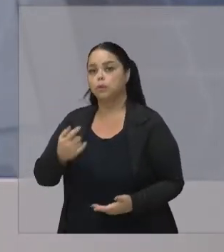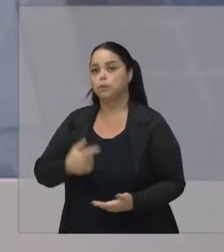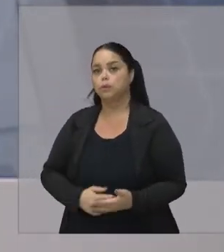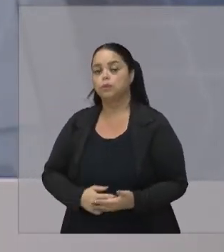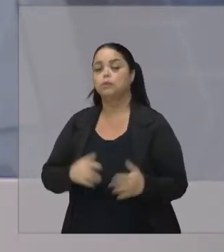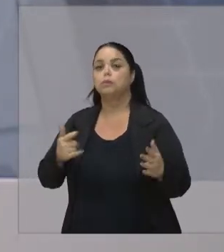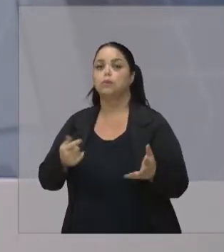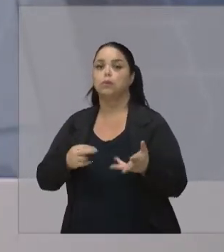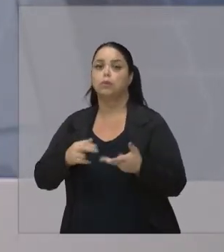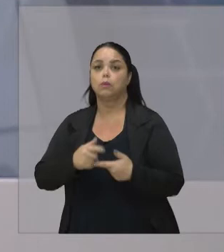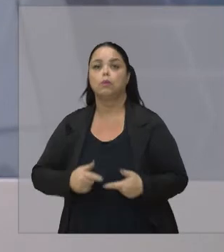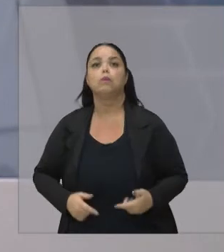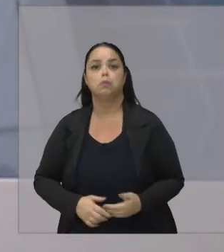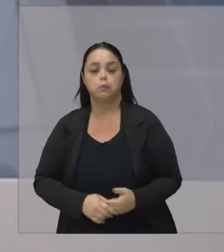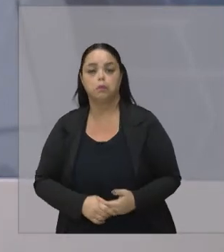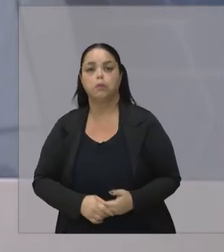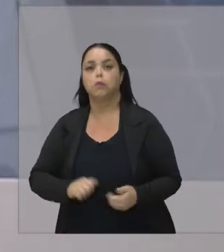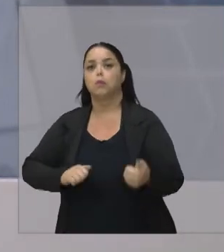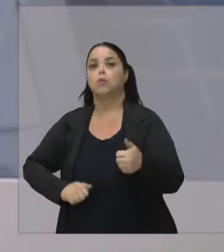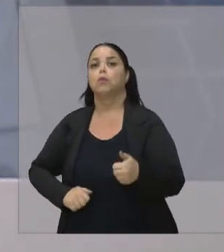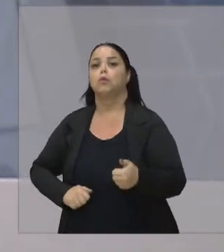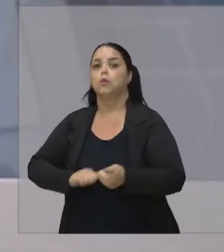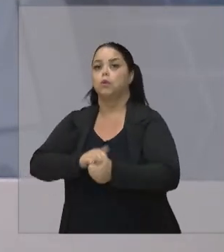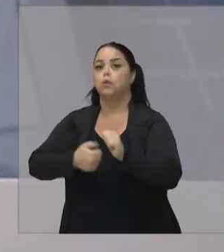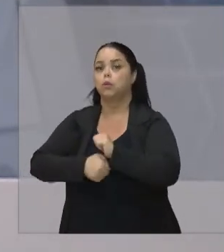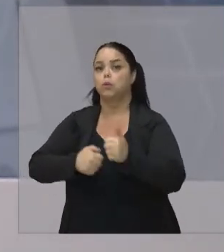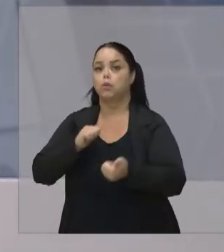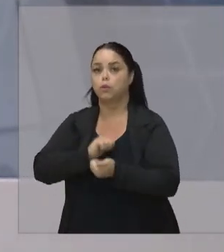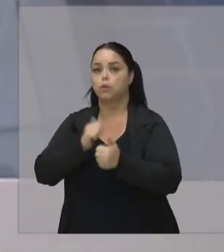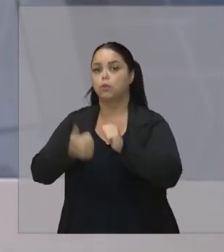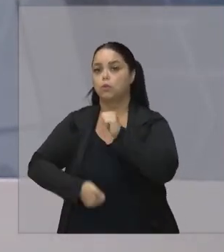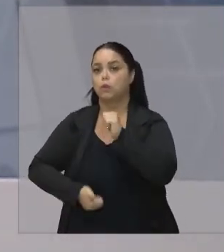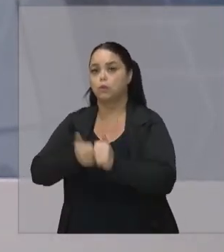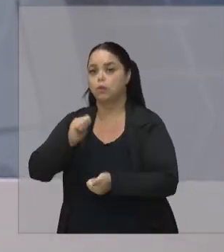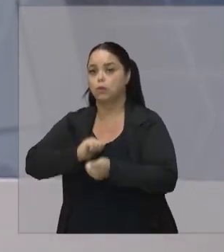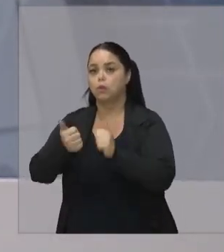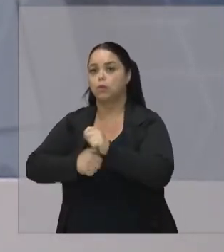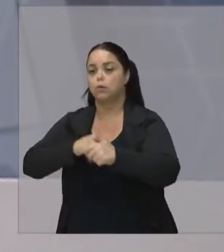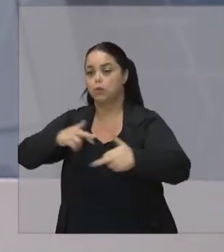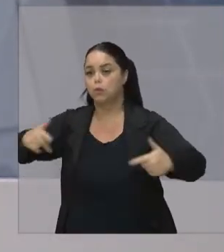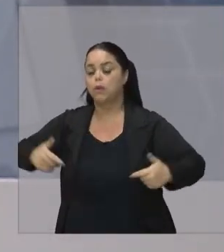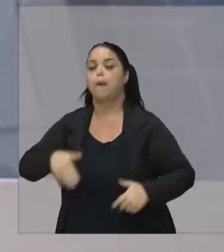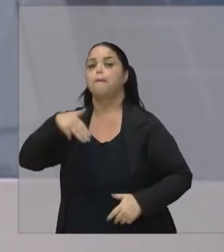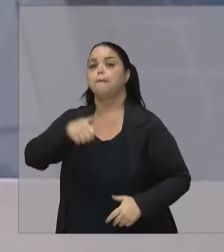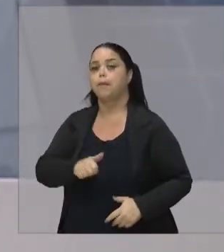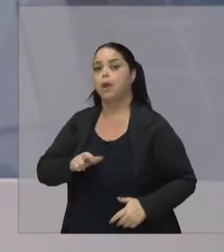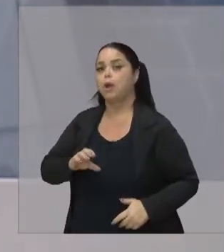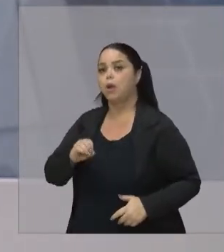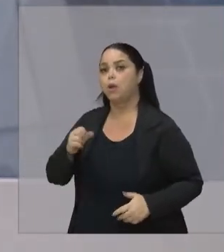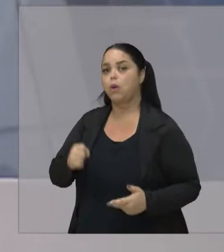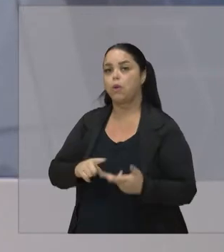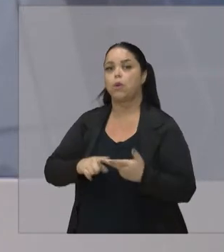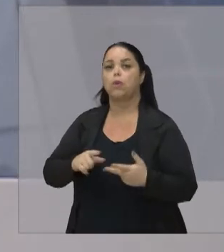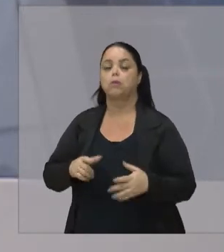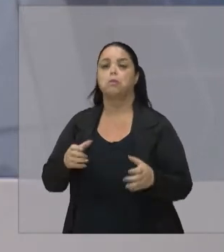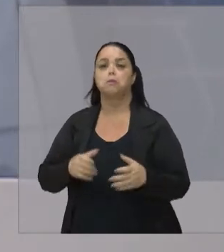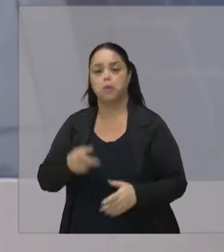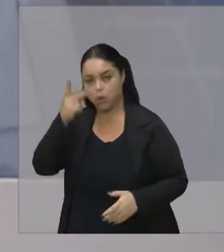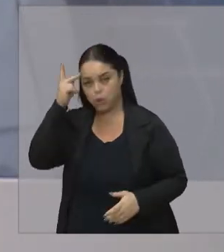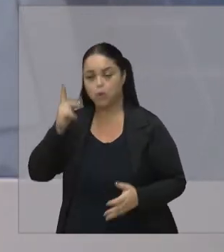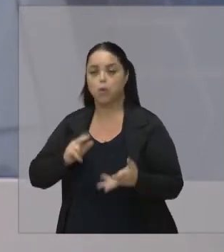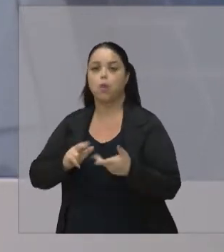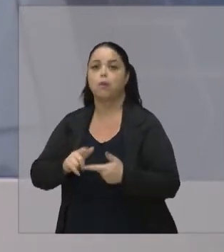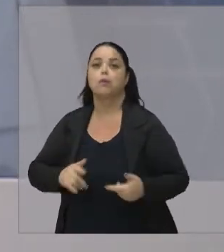outros Os outros atletas Que estão aqui O Marcos Então uma turma Muito competente